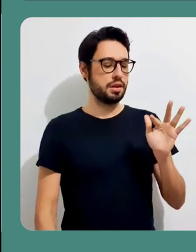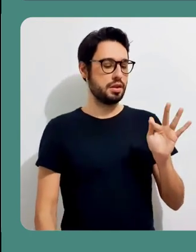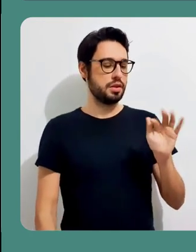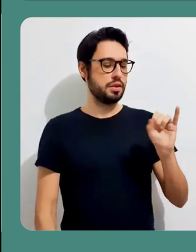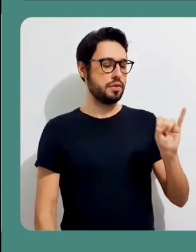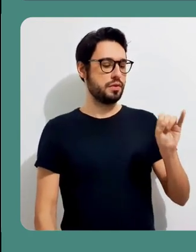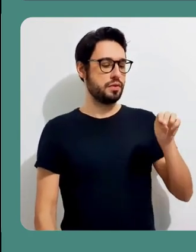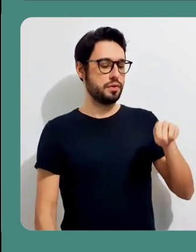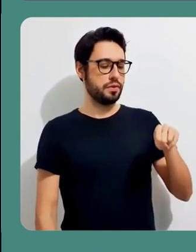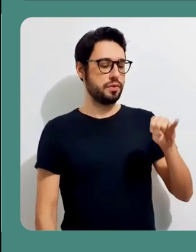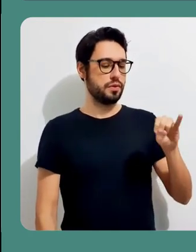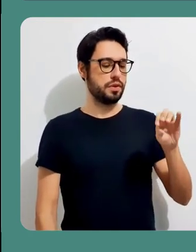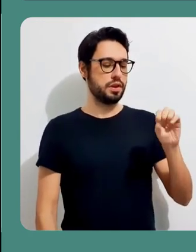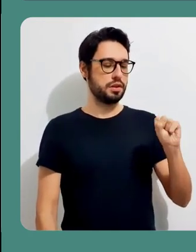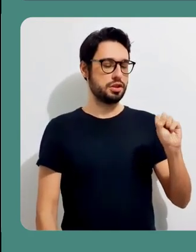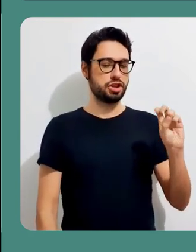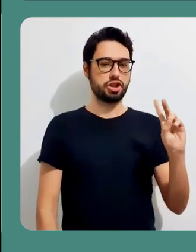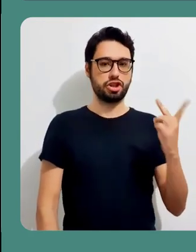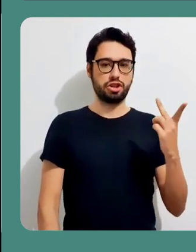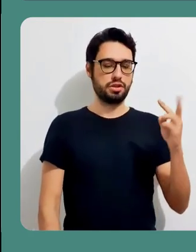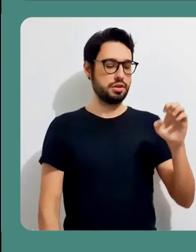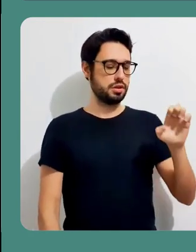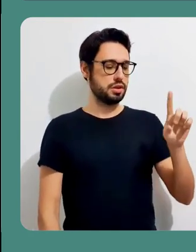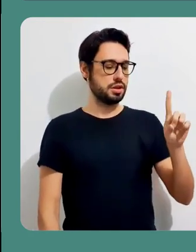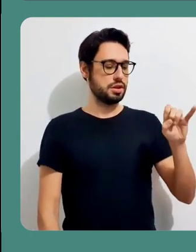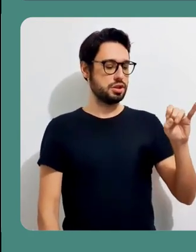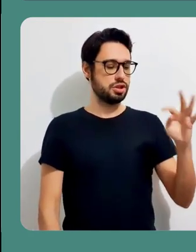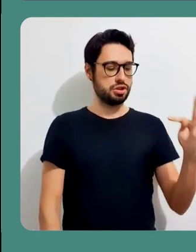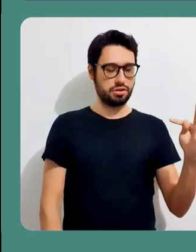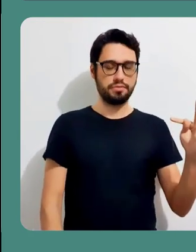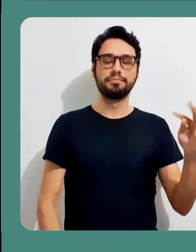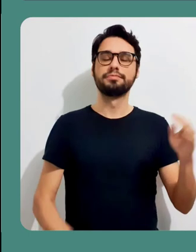você deseja, é só clicar em Finish Editing.